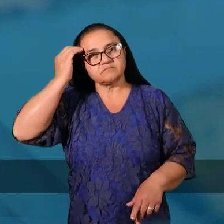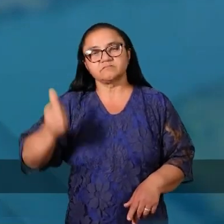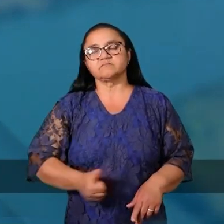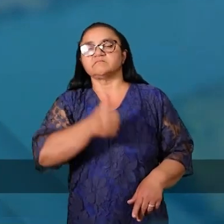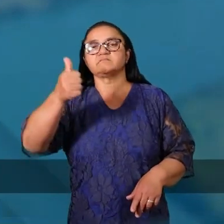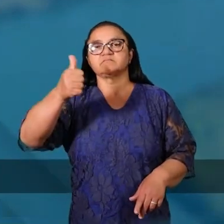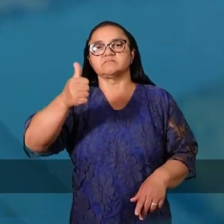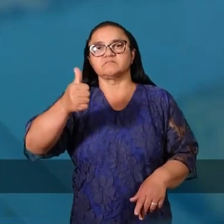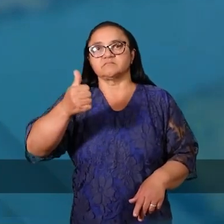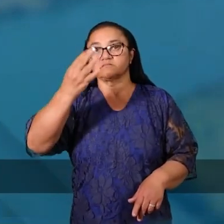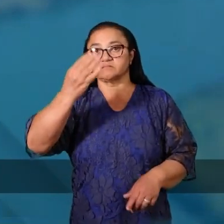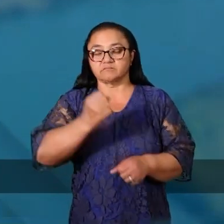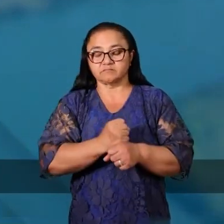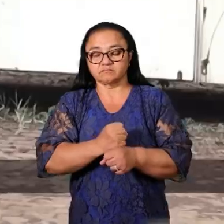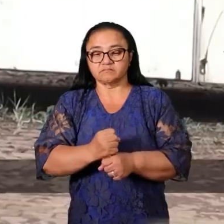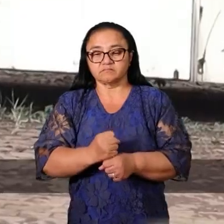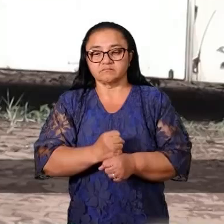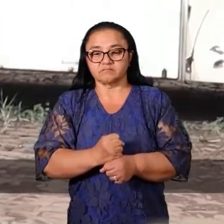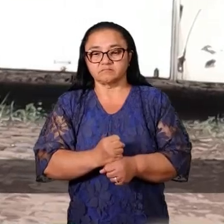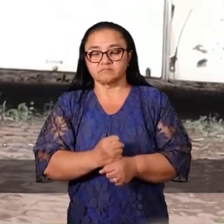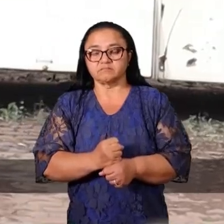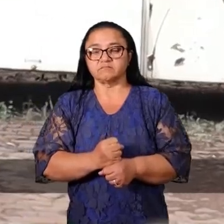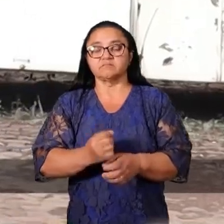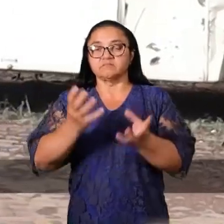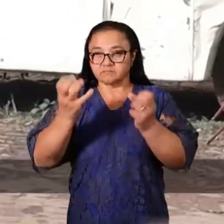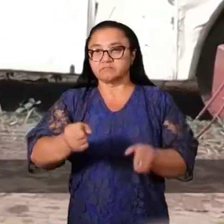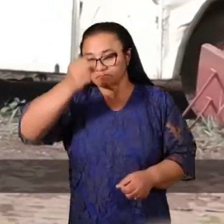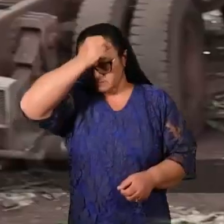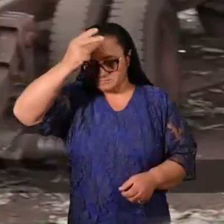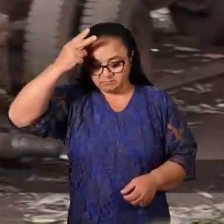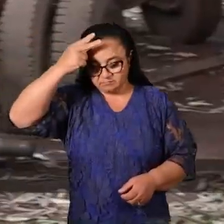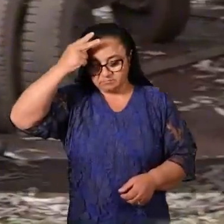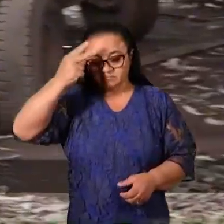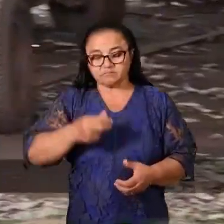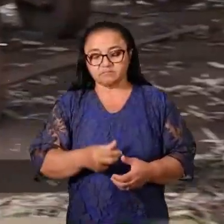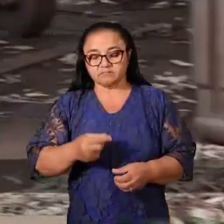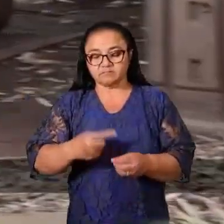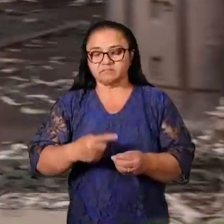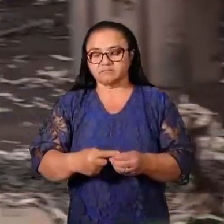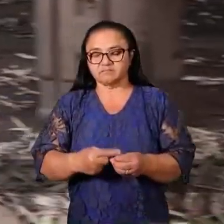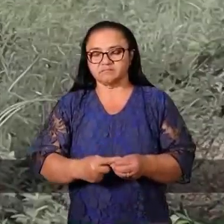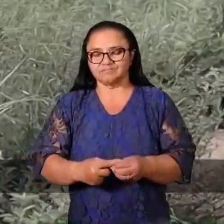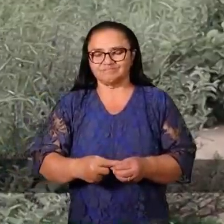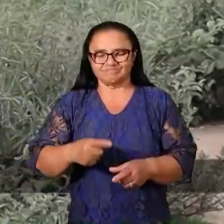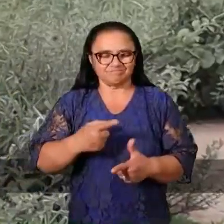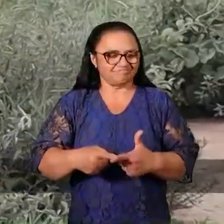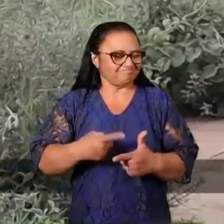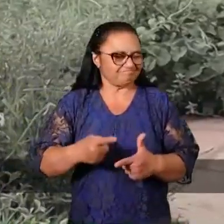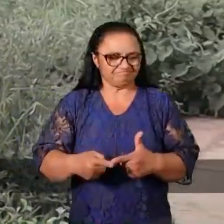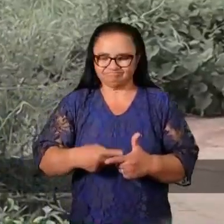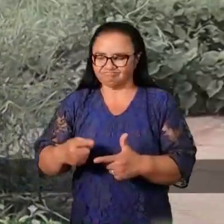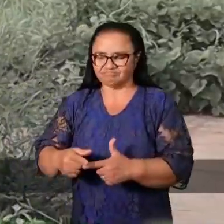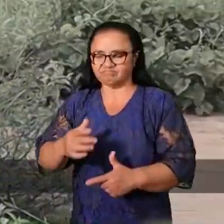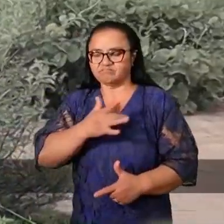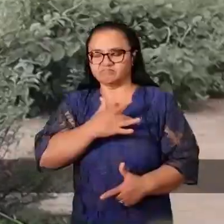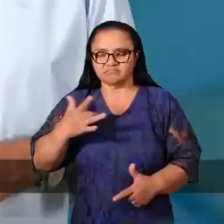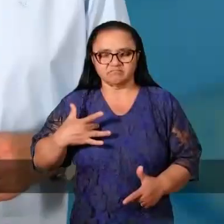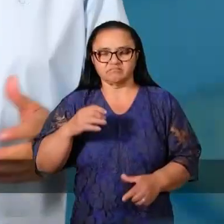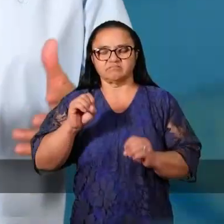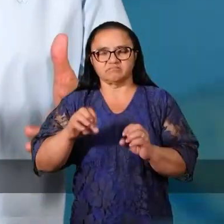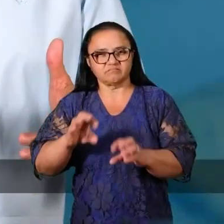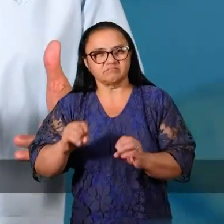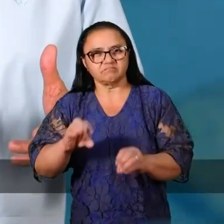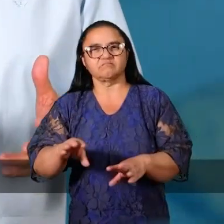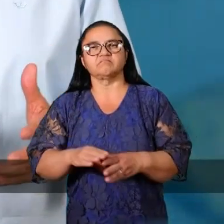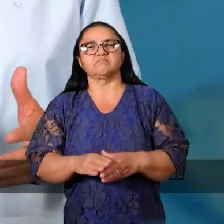povo de Itumbiara viver melhor. Há quase 4 anos, quando nós assumimos a prefeitura, a cidade estava caótica.